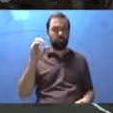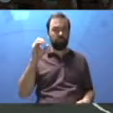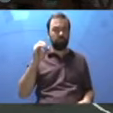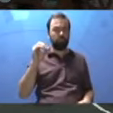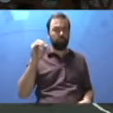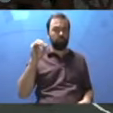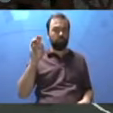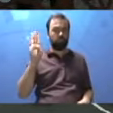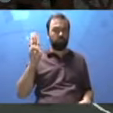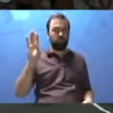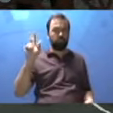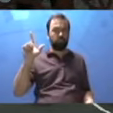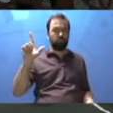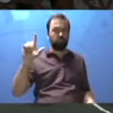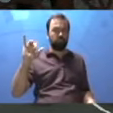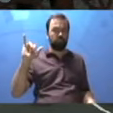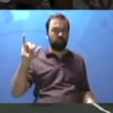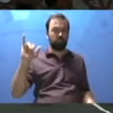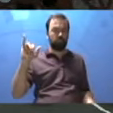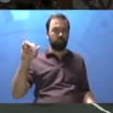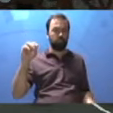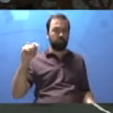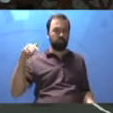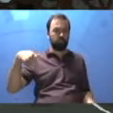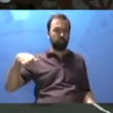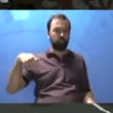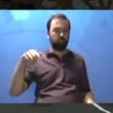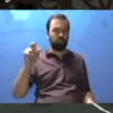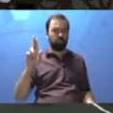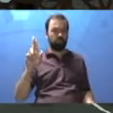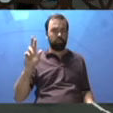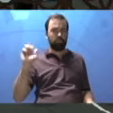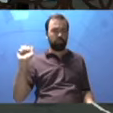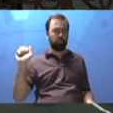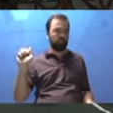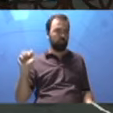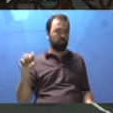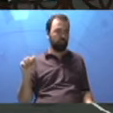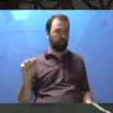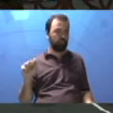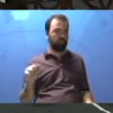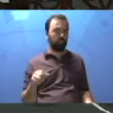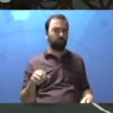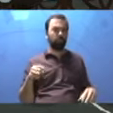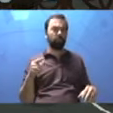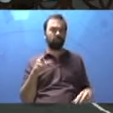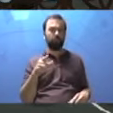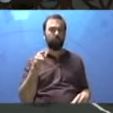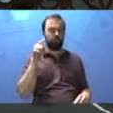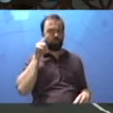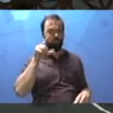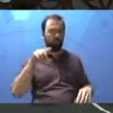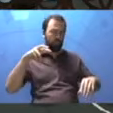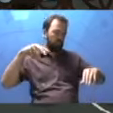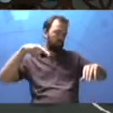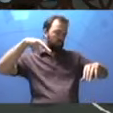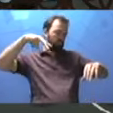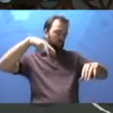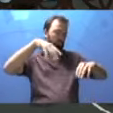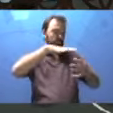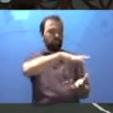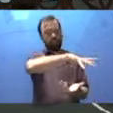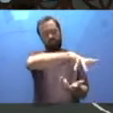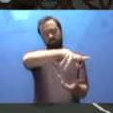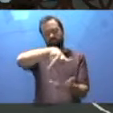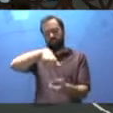Olha lá. Converse e defina. É possível ver todos os elementos representados na maquete? Será?